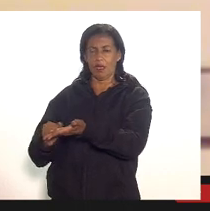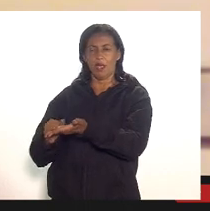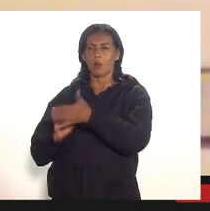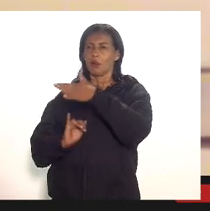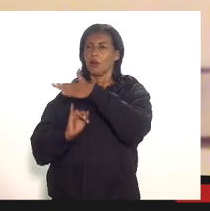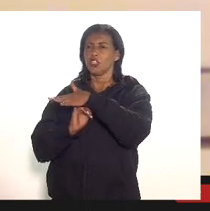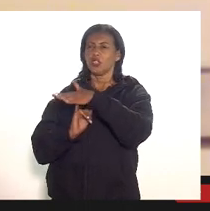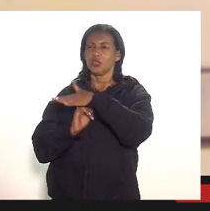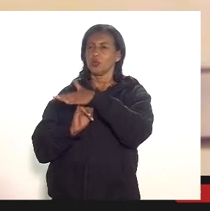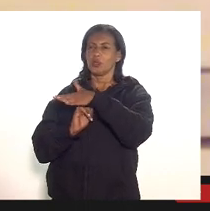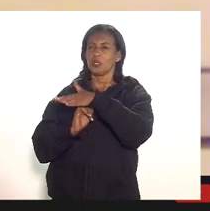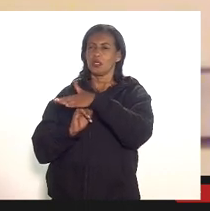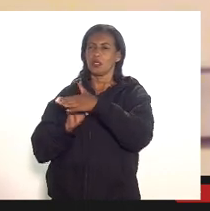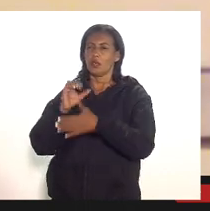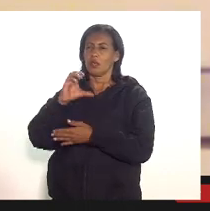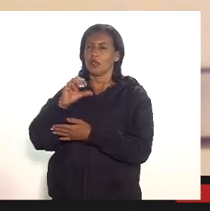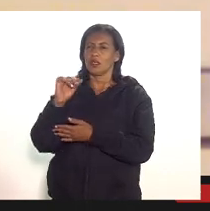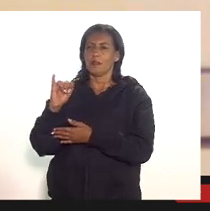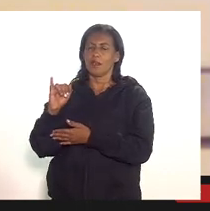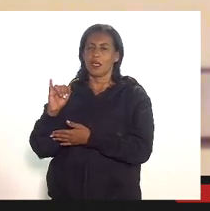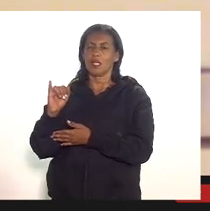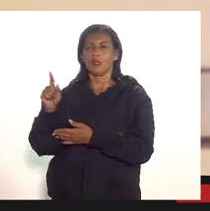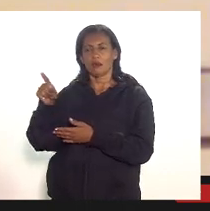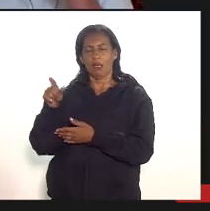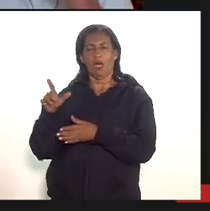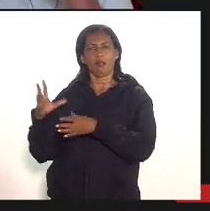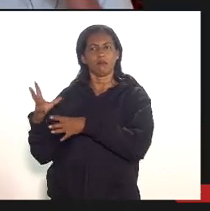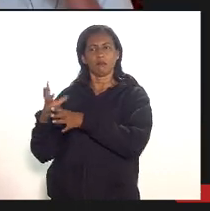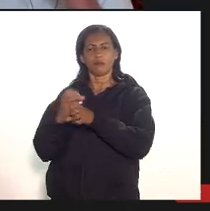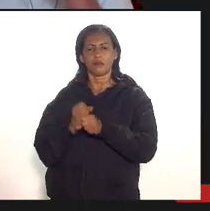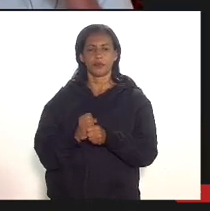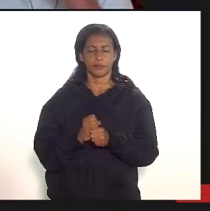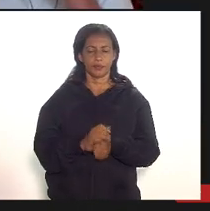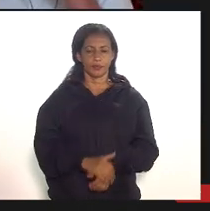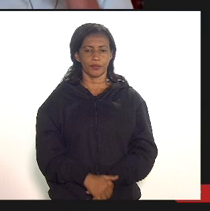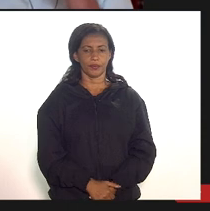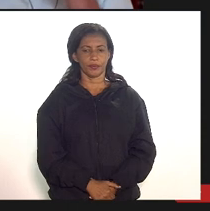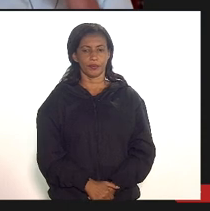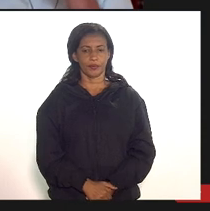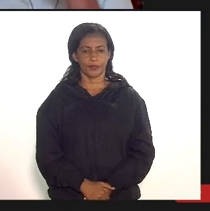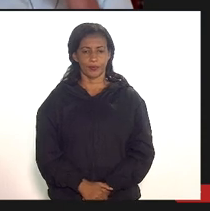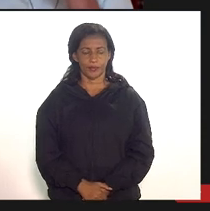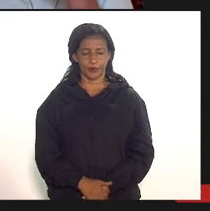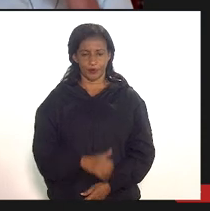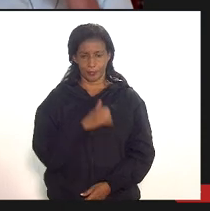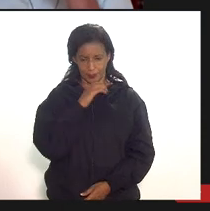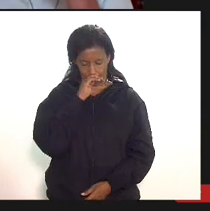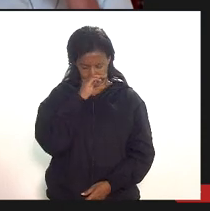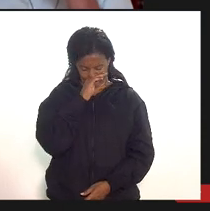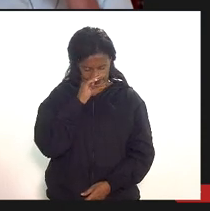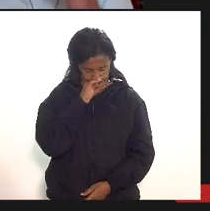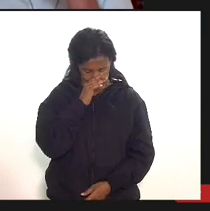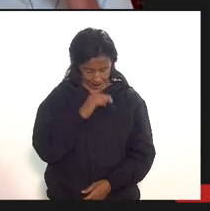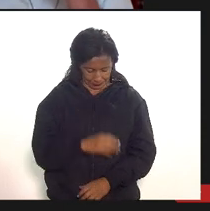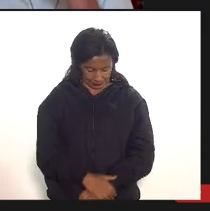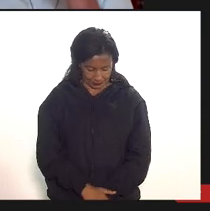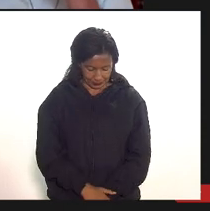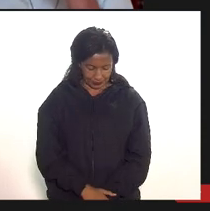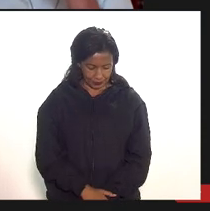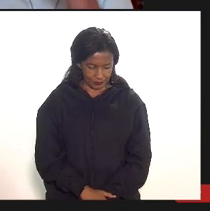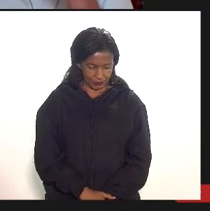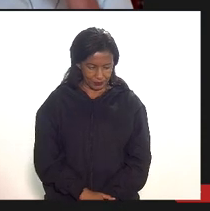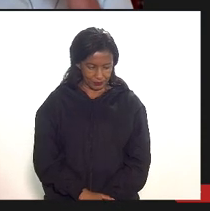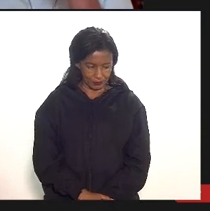o material que essa CPI está produzindo doutora Karina desculpe doutora Karine